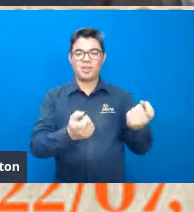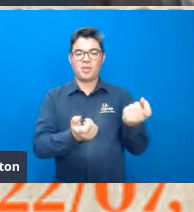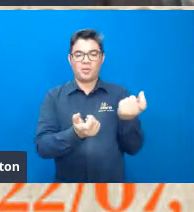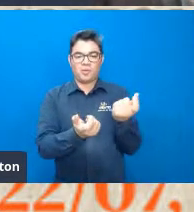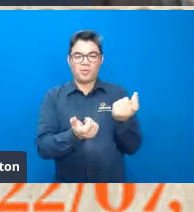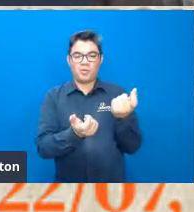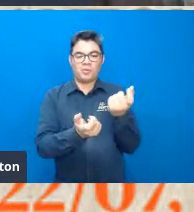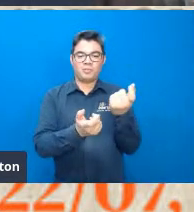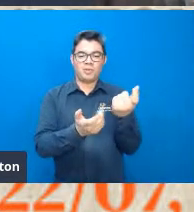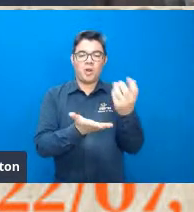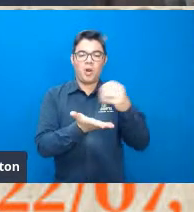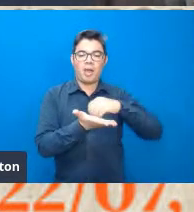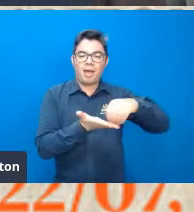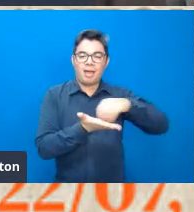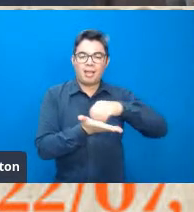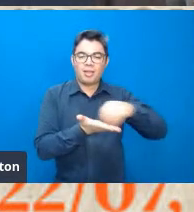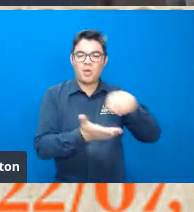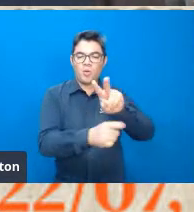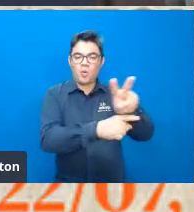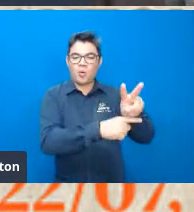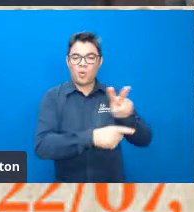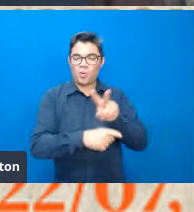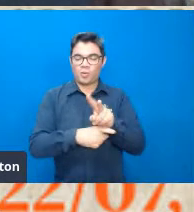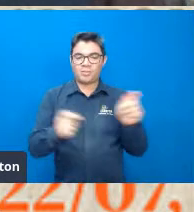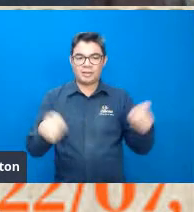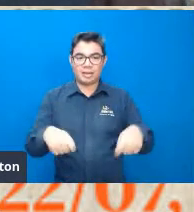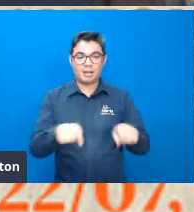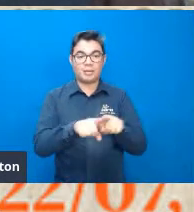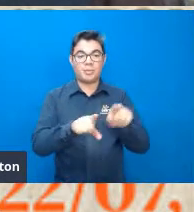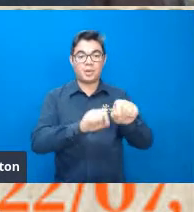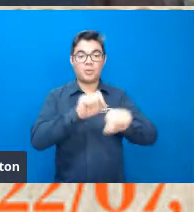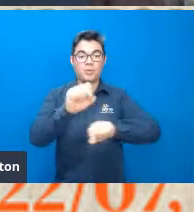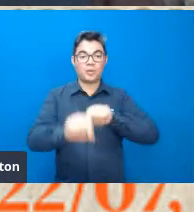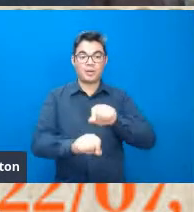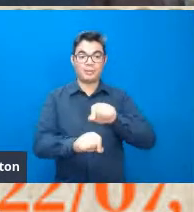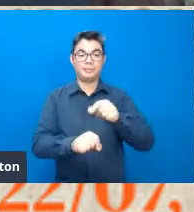das plantas e tudo isso tende a gerar o que? uma maior